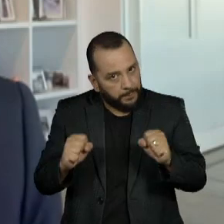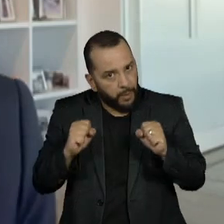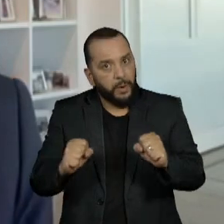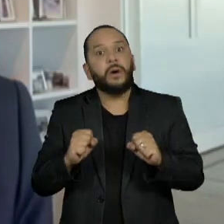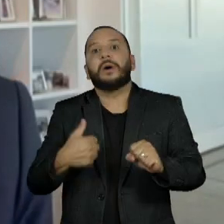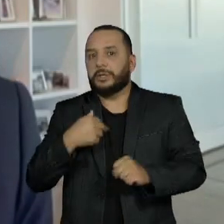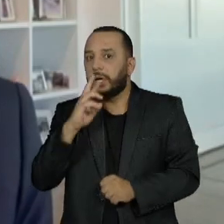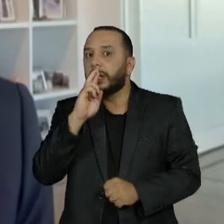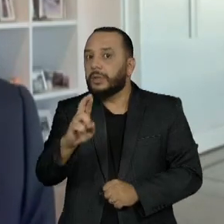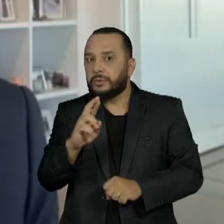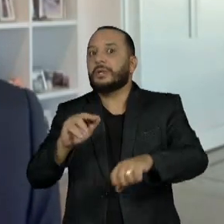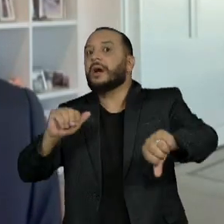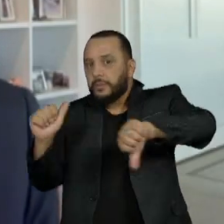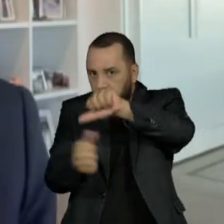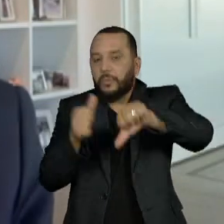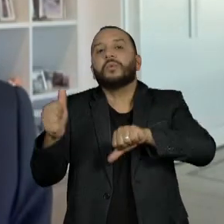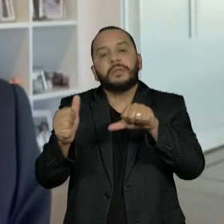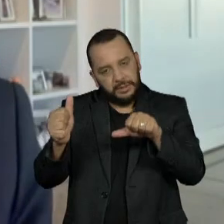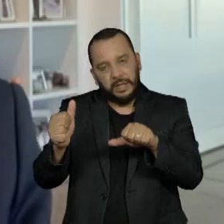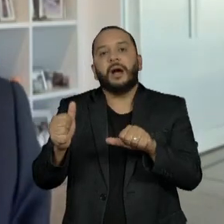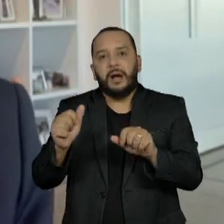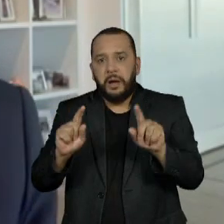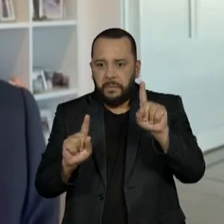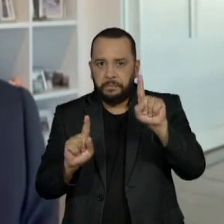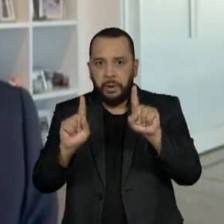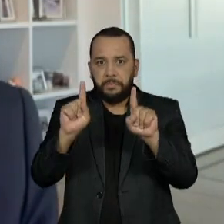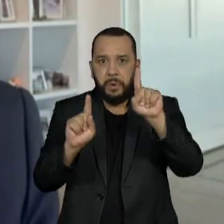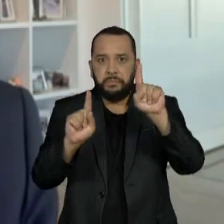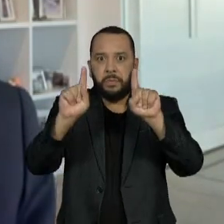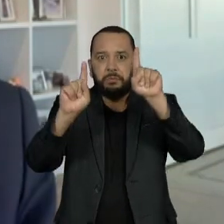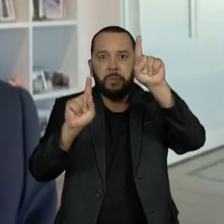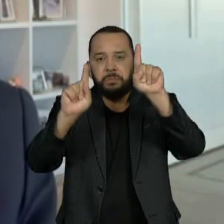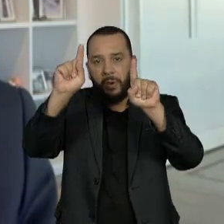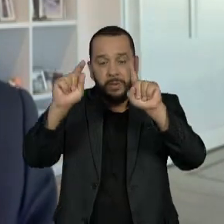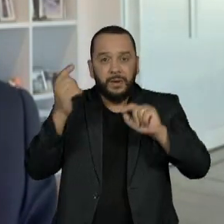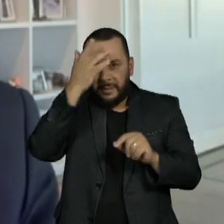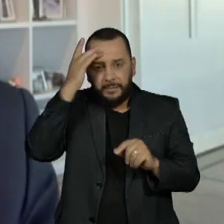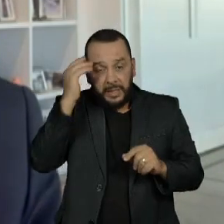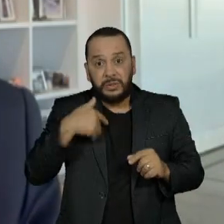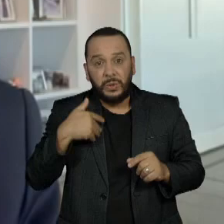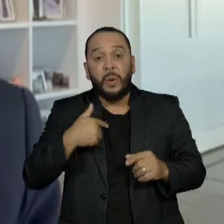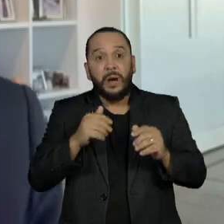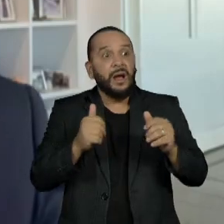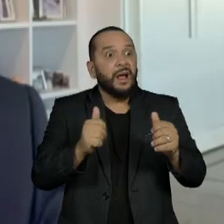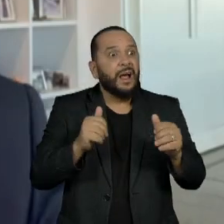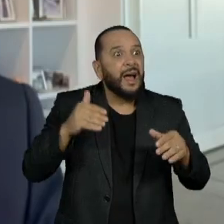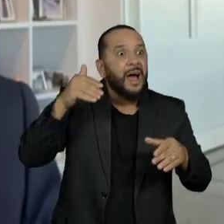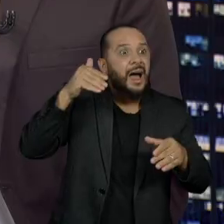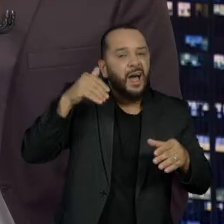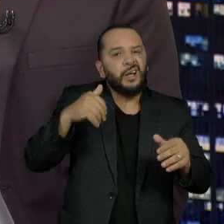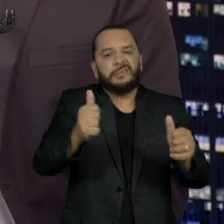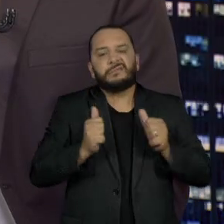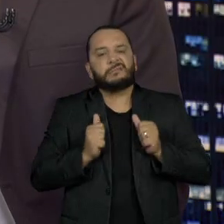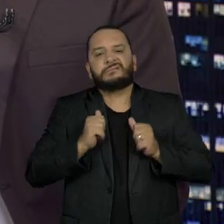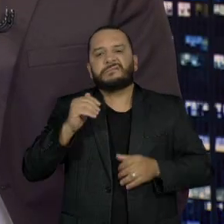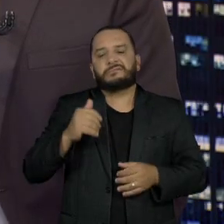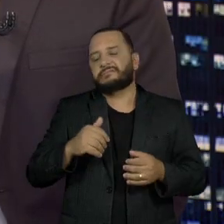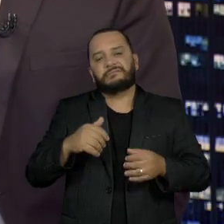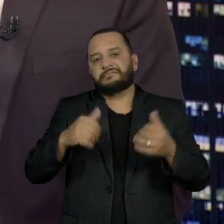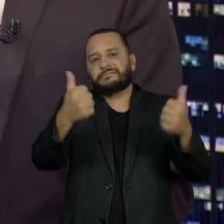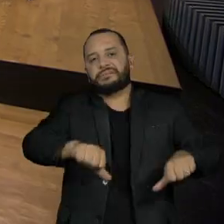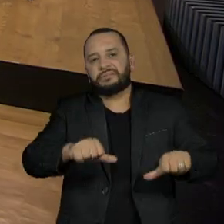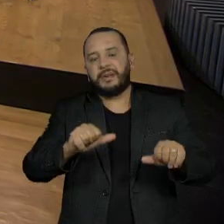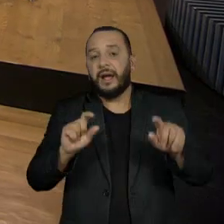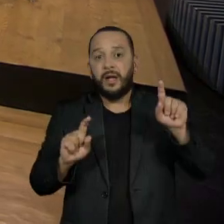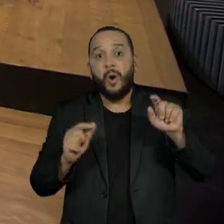os resultados das disputas ali, onde os números se apresentam mais apertados. Olá,